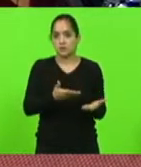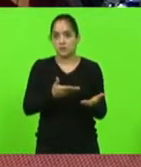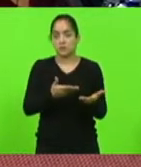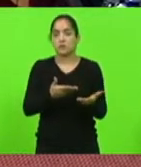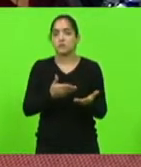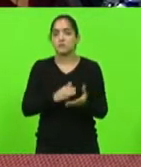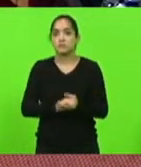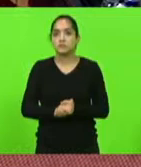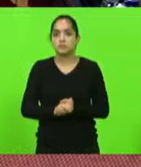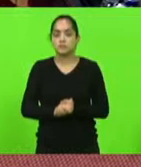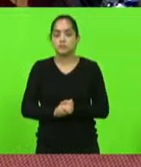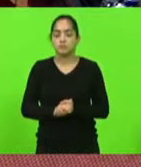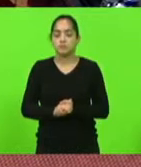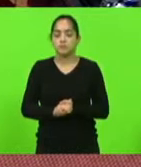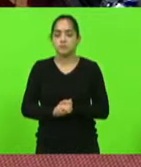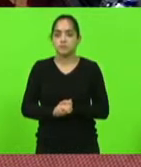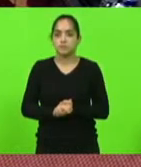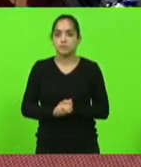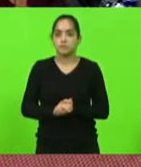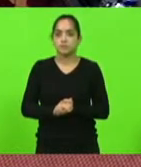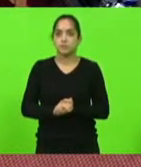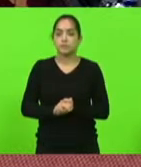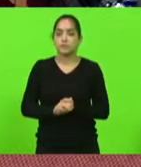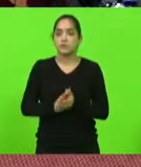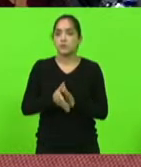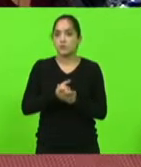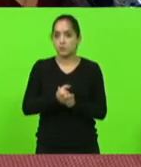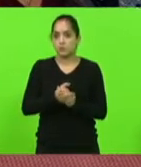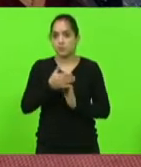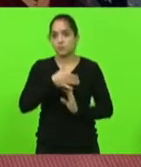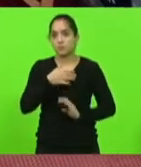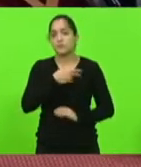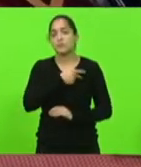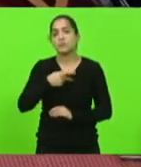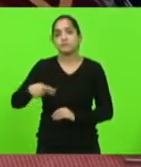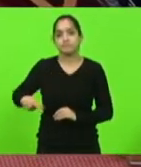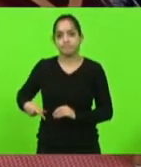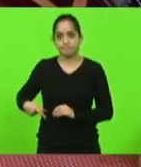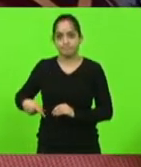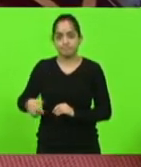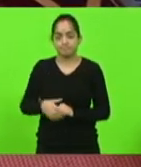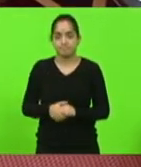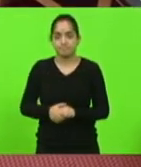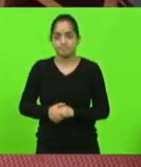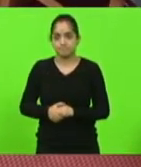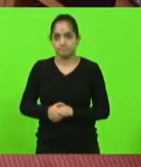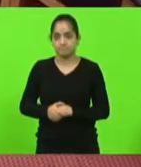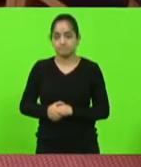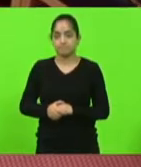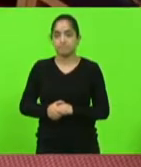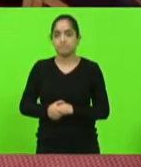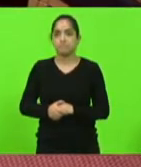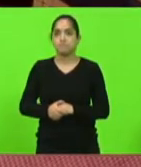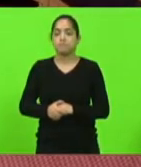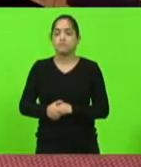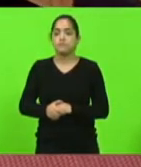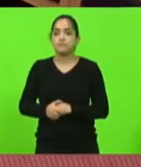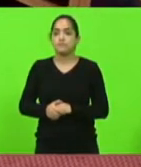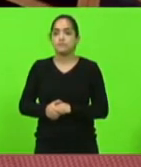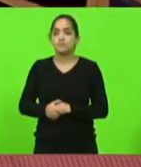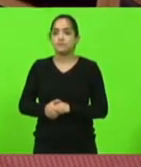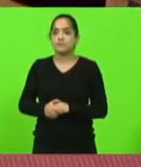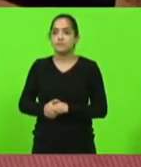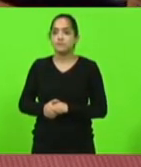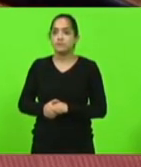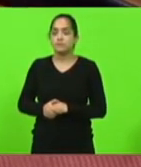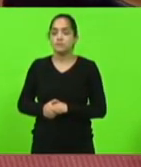deputado Márcio Machado. Obrigado, presidente. Cumprimento a vossa excelência, deputado Mauro de Nadal, mesa de diretor, aos novos colegas, quem